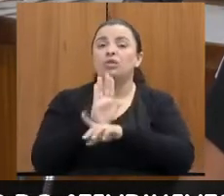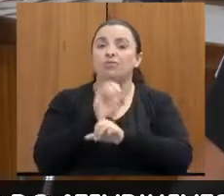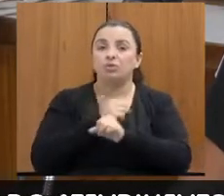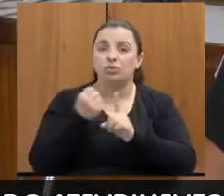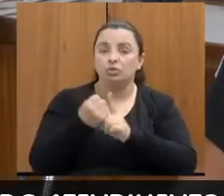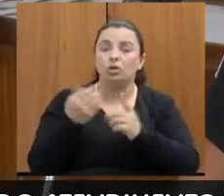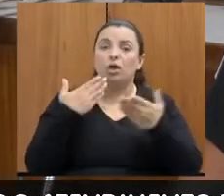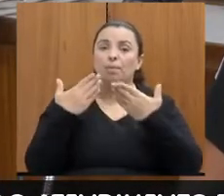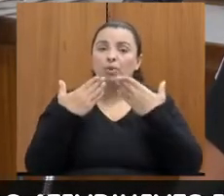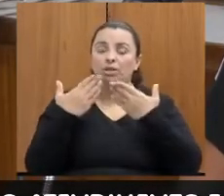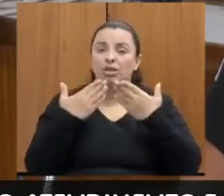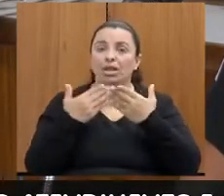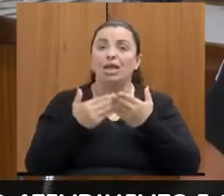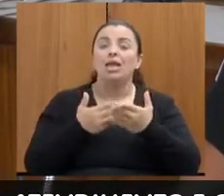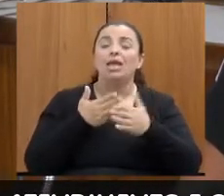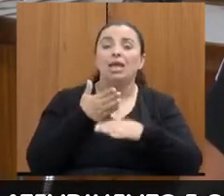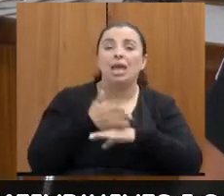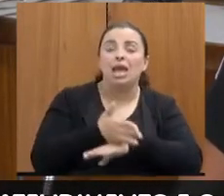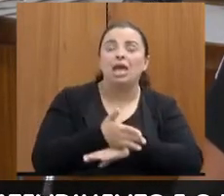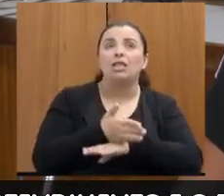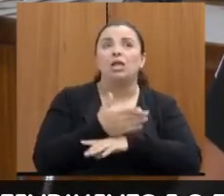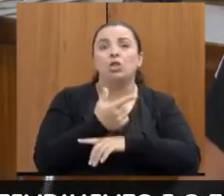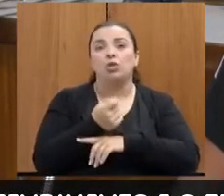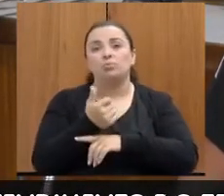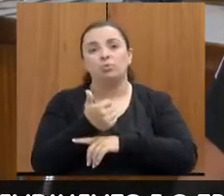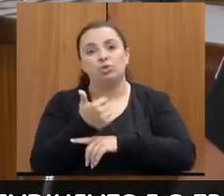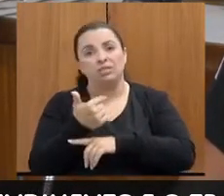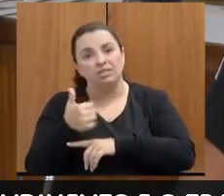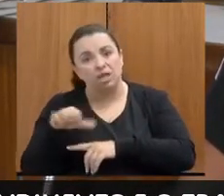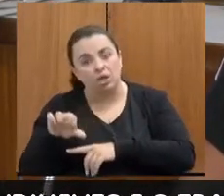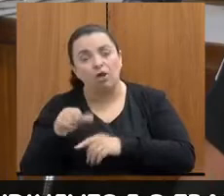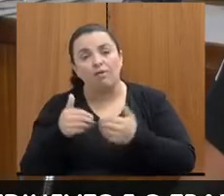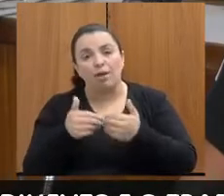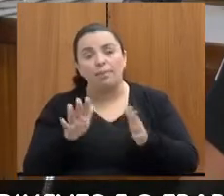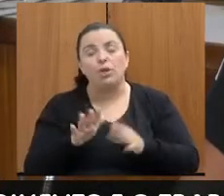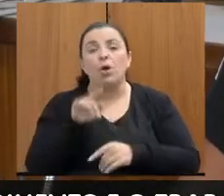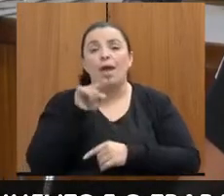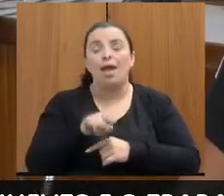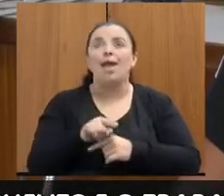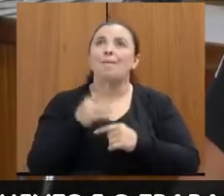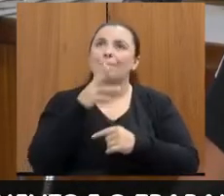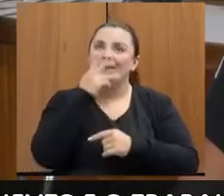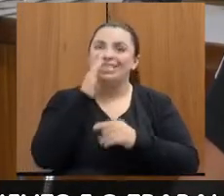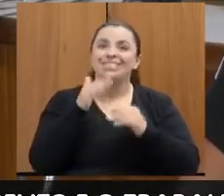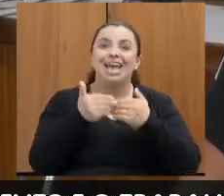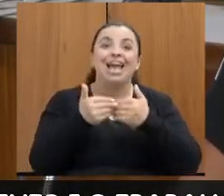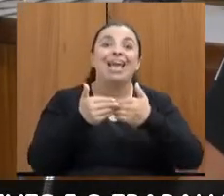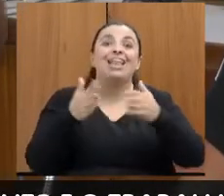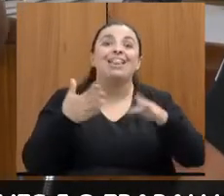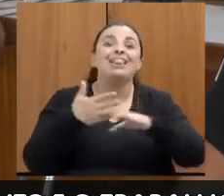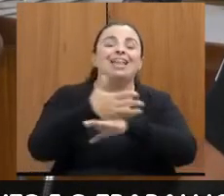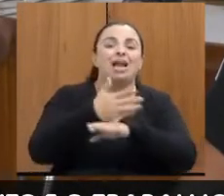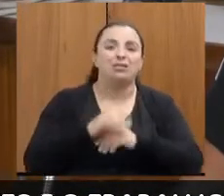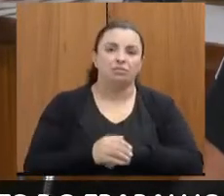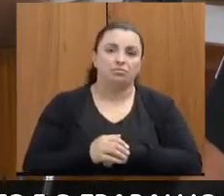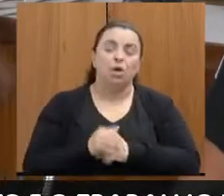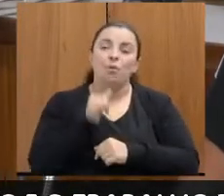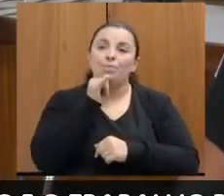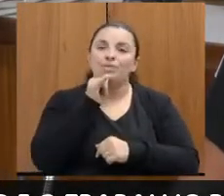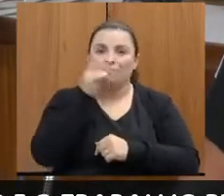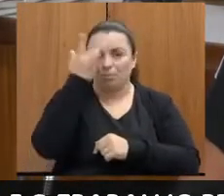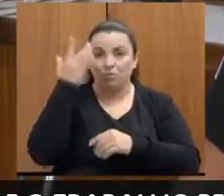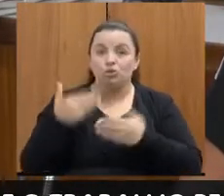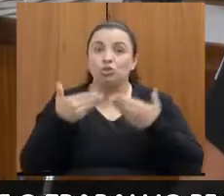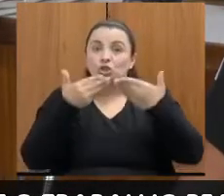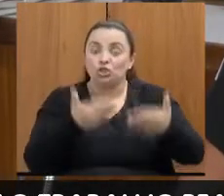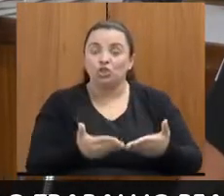de entrada da delegacia. Então, uma mulher, quando ela procura a delegacia, ela passa pela recepção e ela vai dizer assim, ah, eu vim intimada, não,